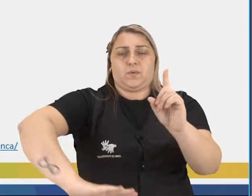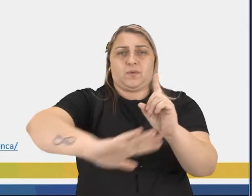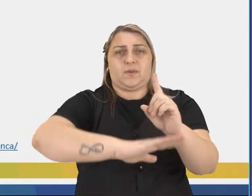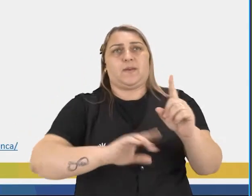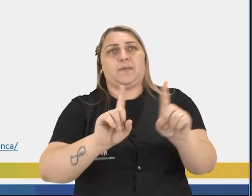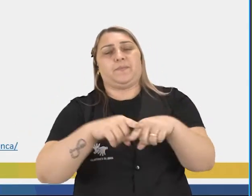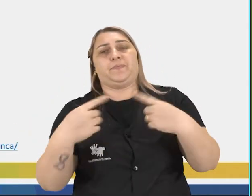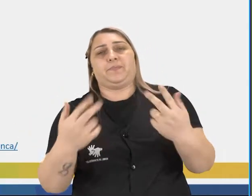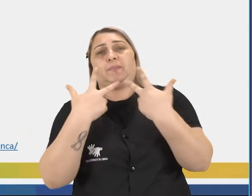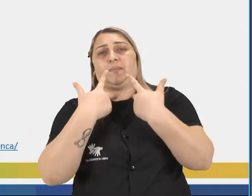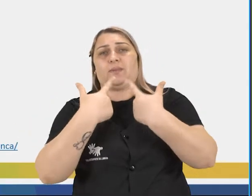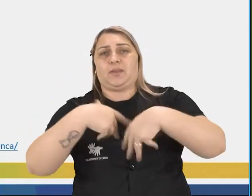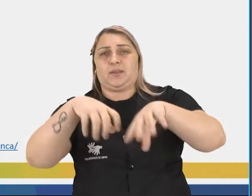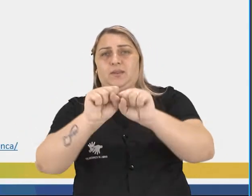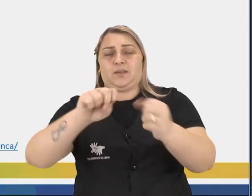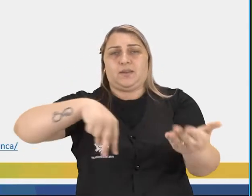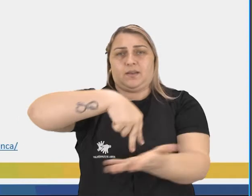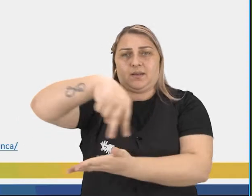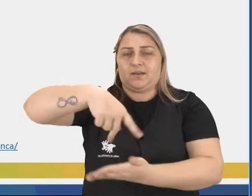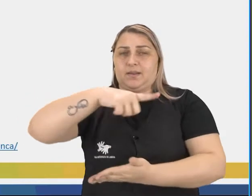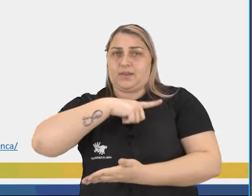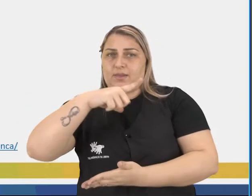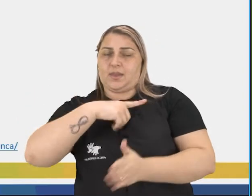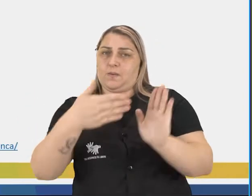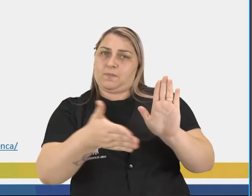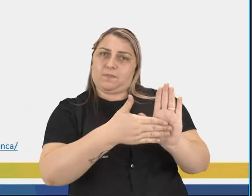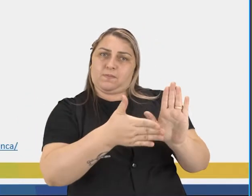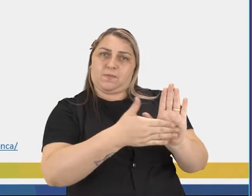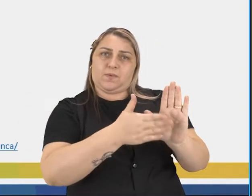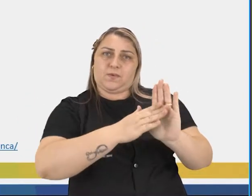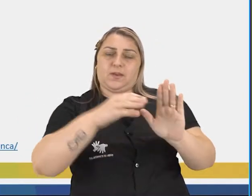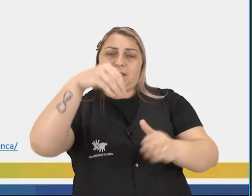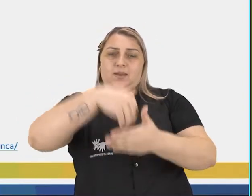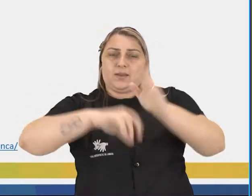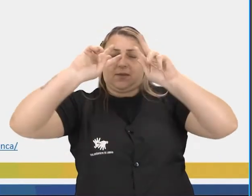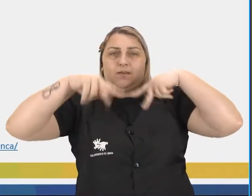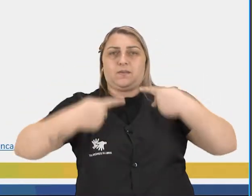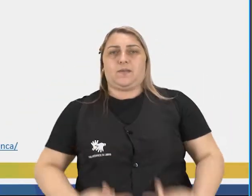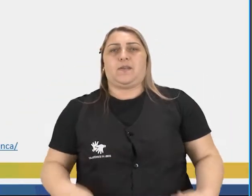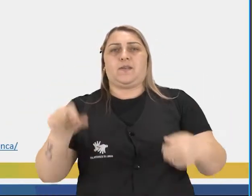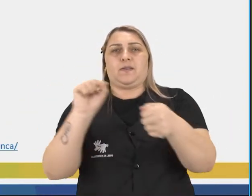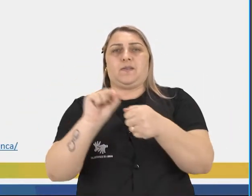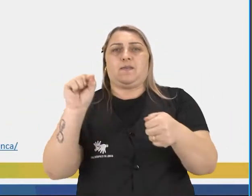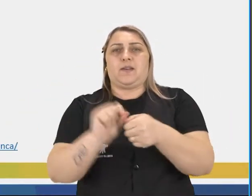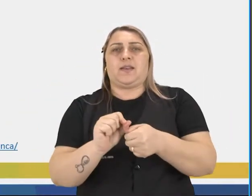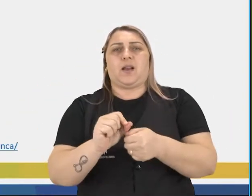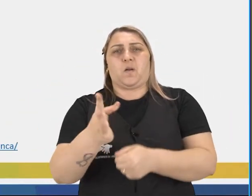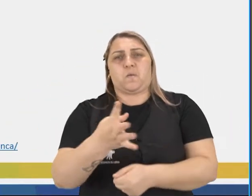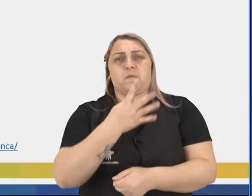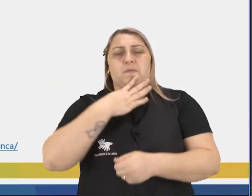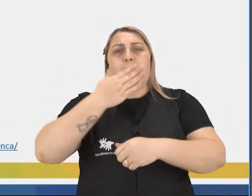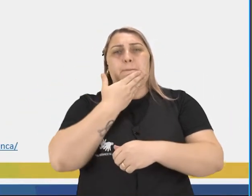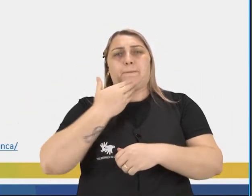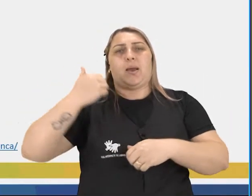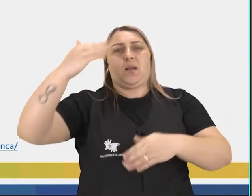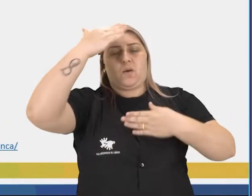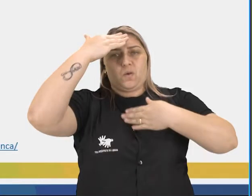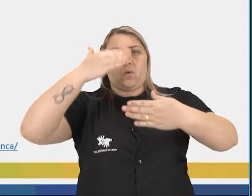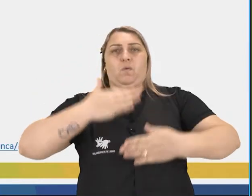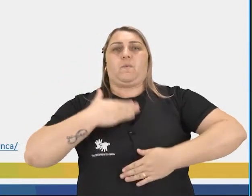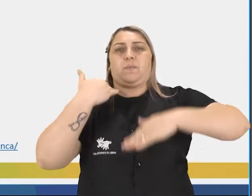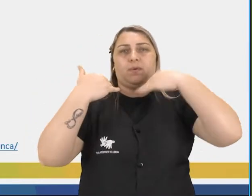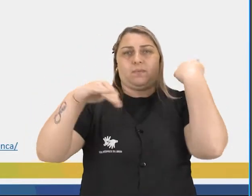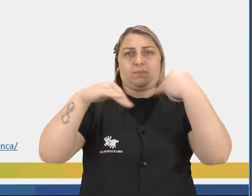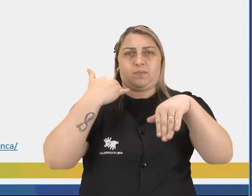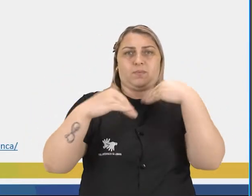Então a linguagem da dança tem esse propósito na humanidade de nos fazer autoconhecer, como o corpo mesmo em